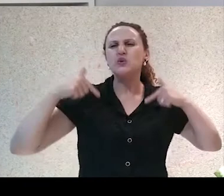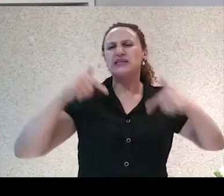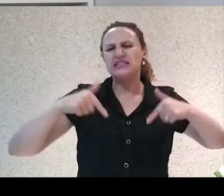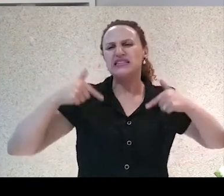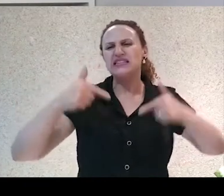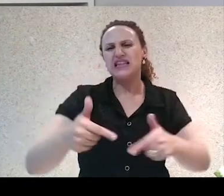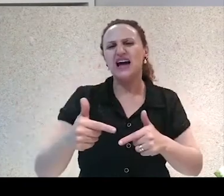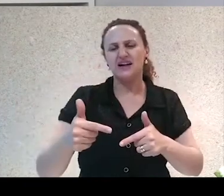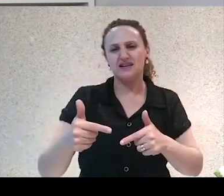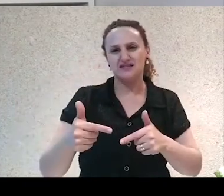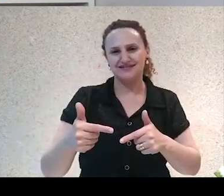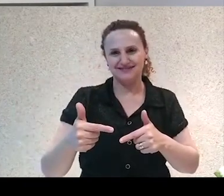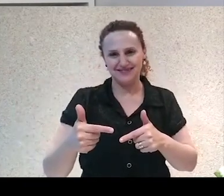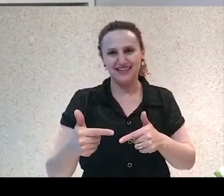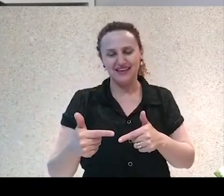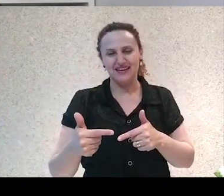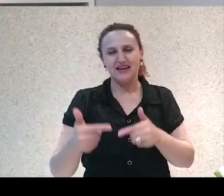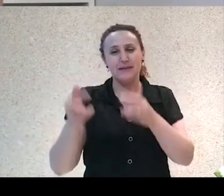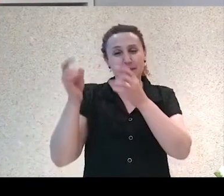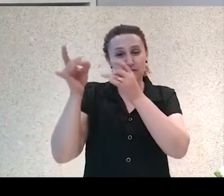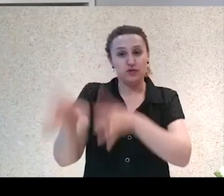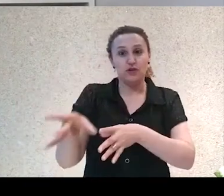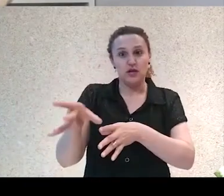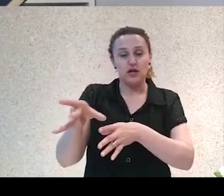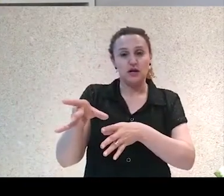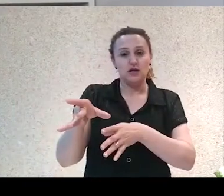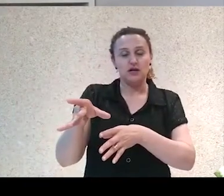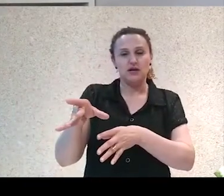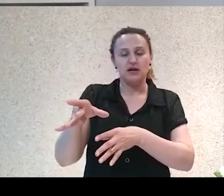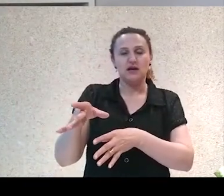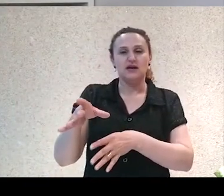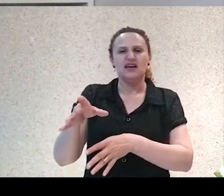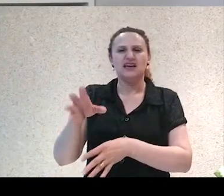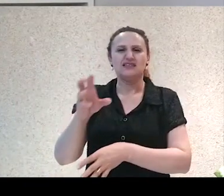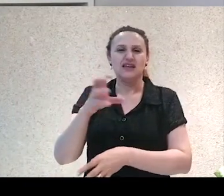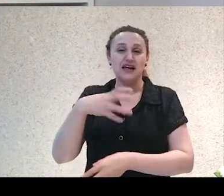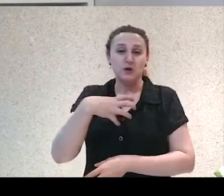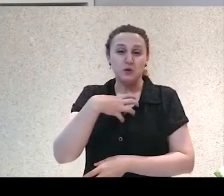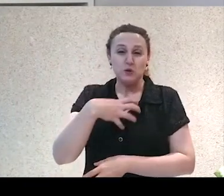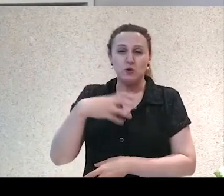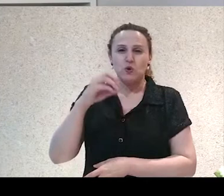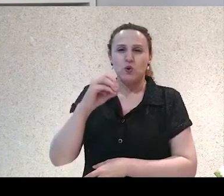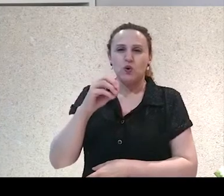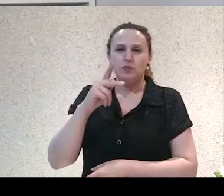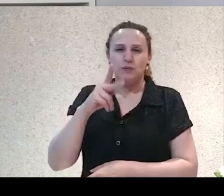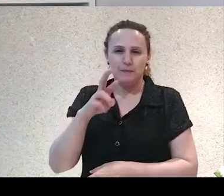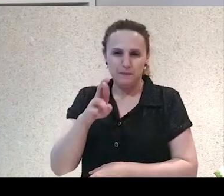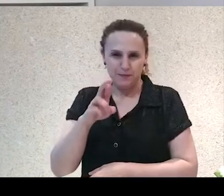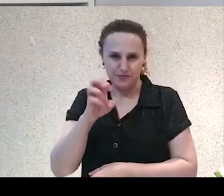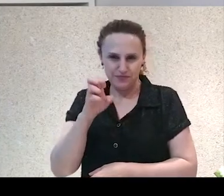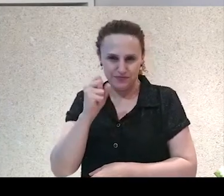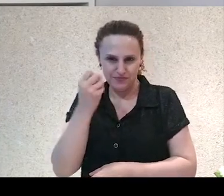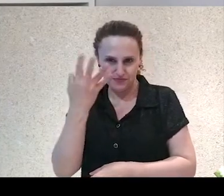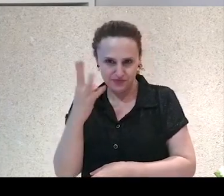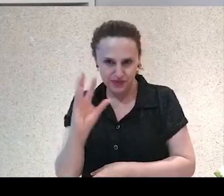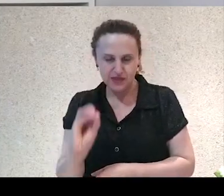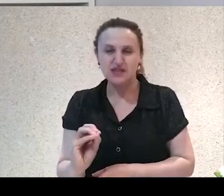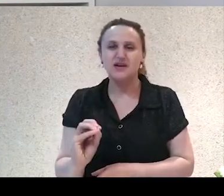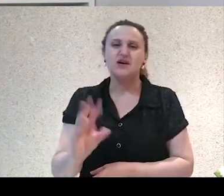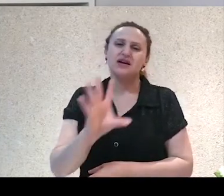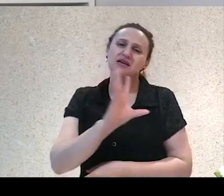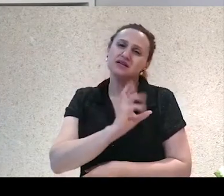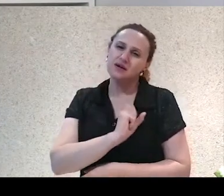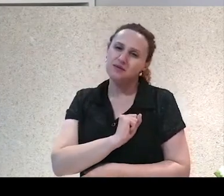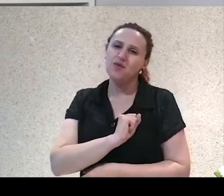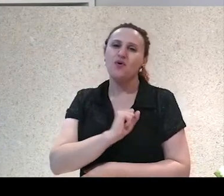ter a sua liberdade, pra construir o seu país. Desse amor por si mesmo, desse amor